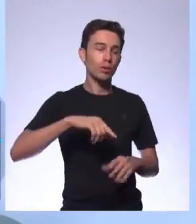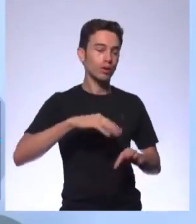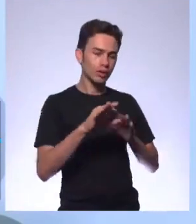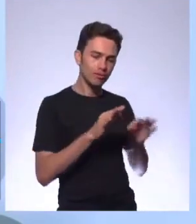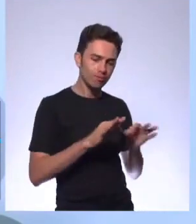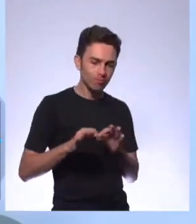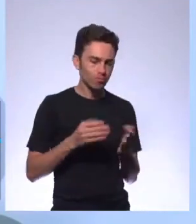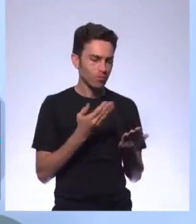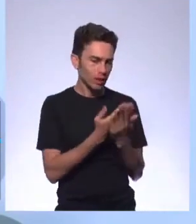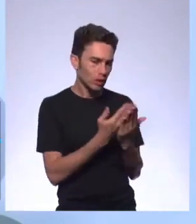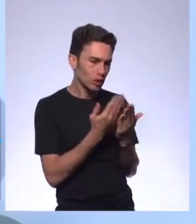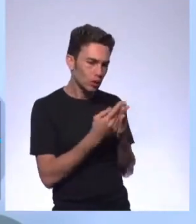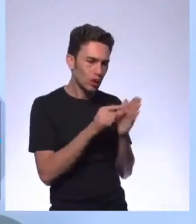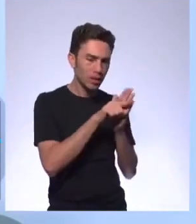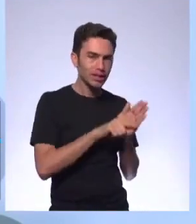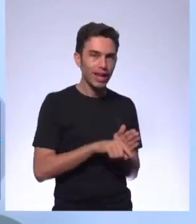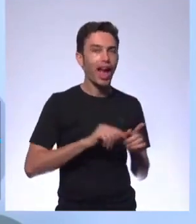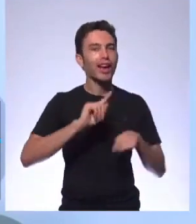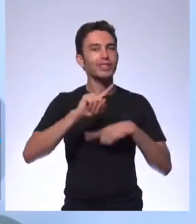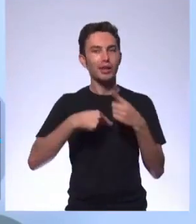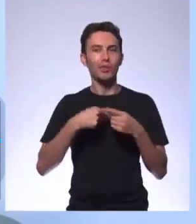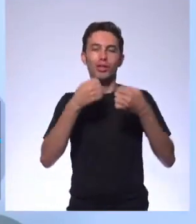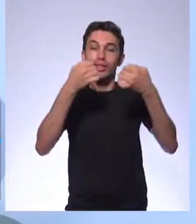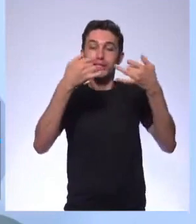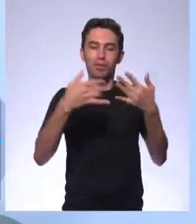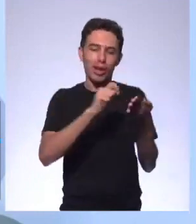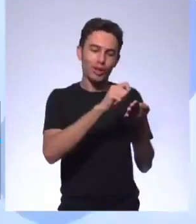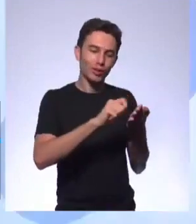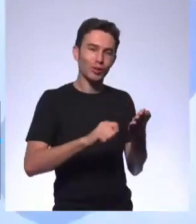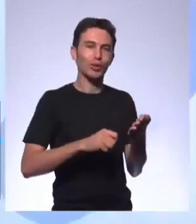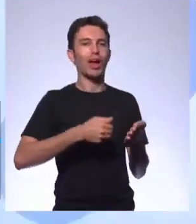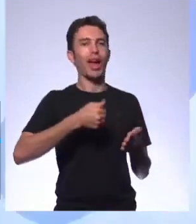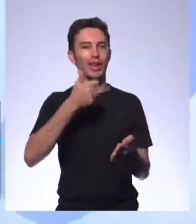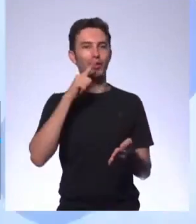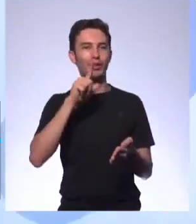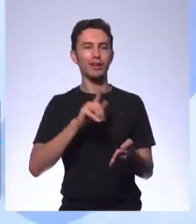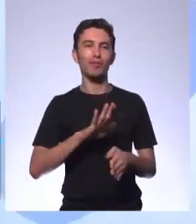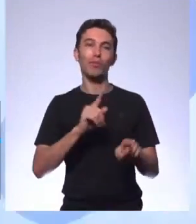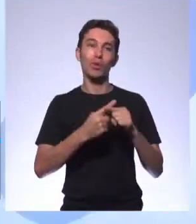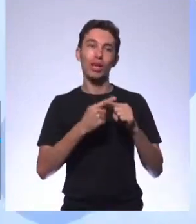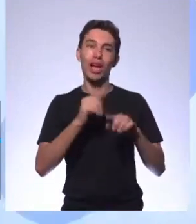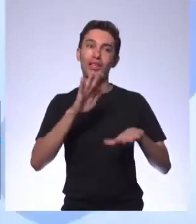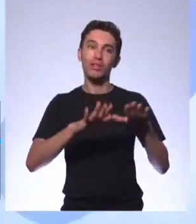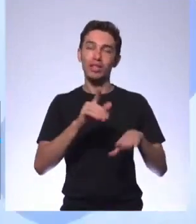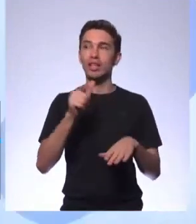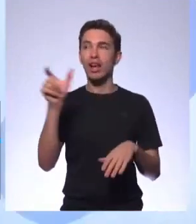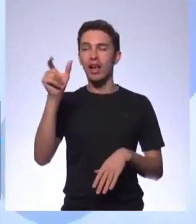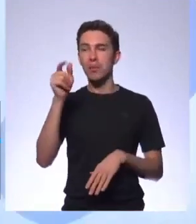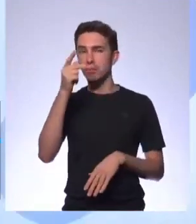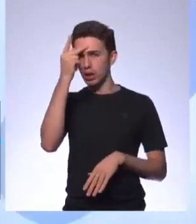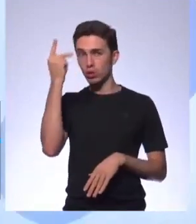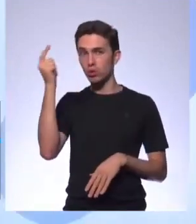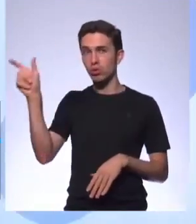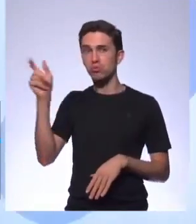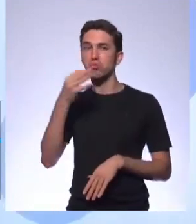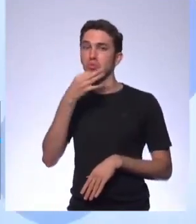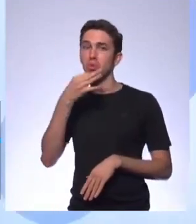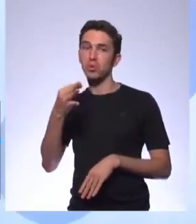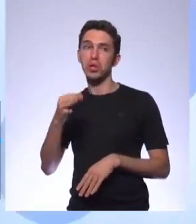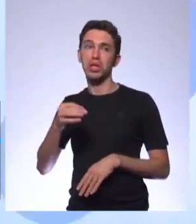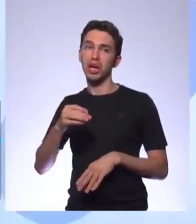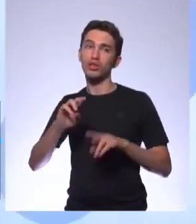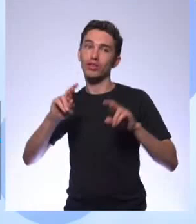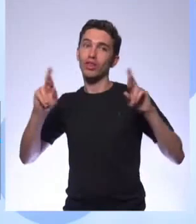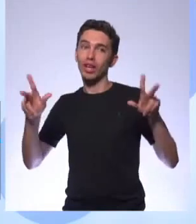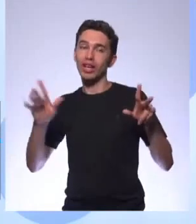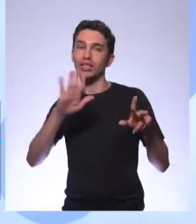saber sobre o que está falando direito, né? Porque sempre tem alguém com uma outra opinião diferente da sua e com mais argumentos. Então,